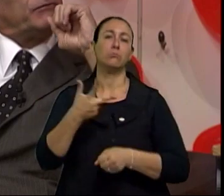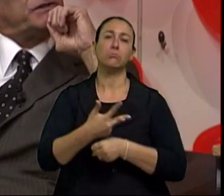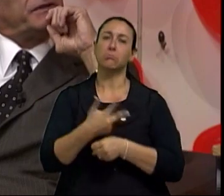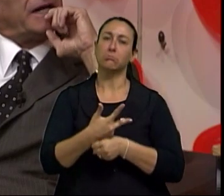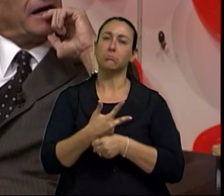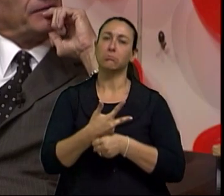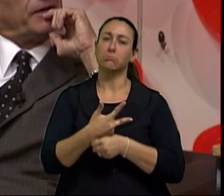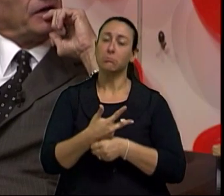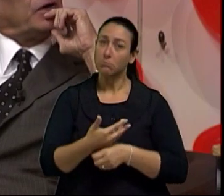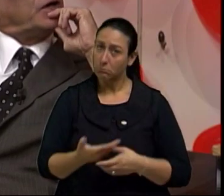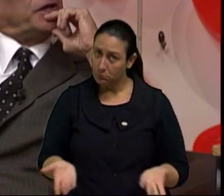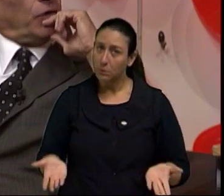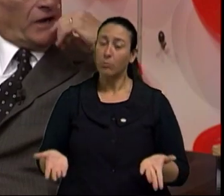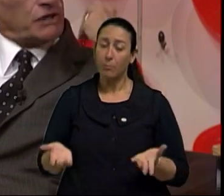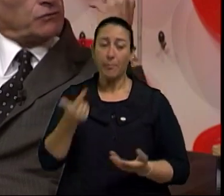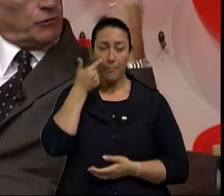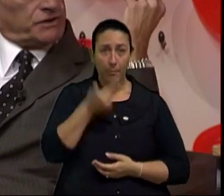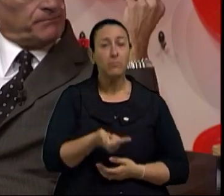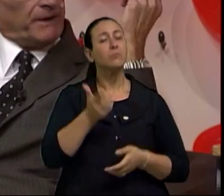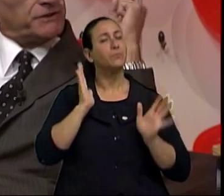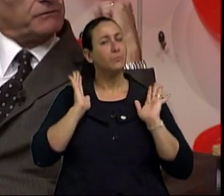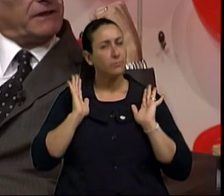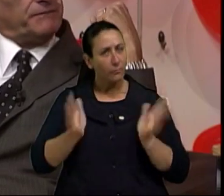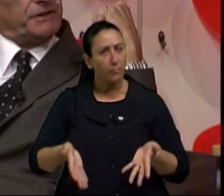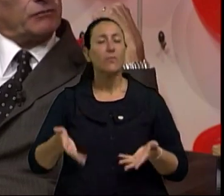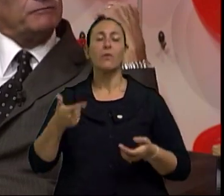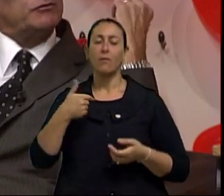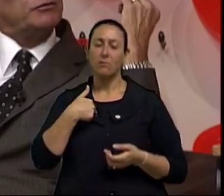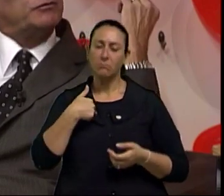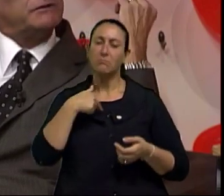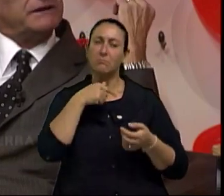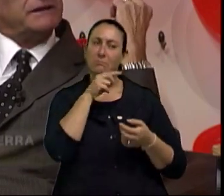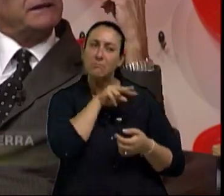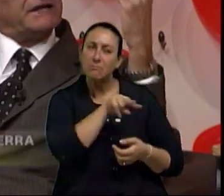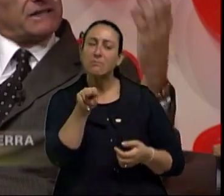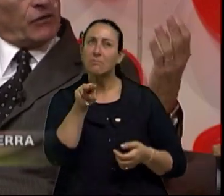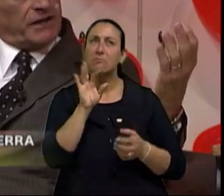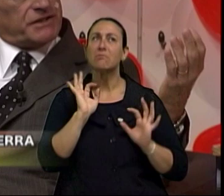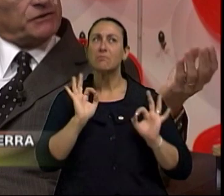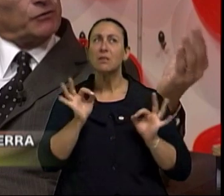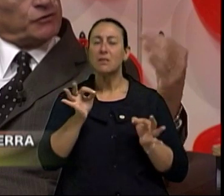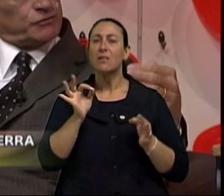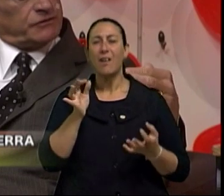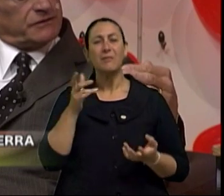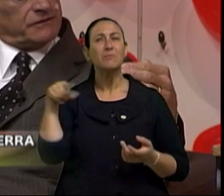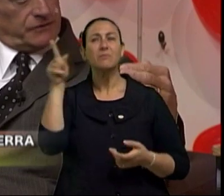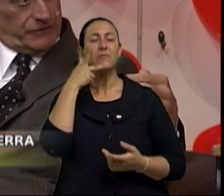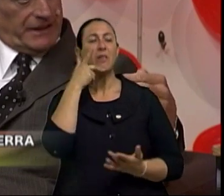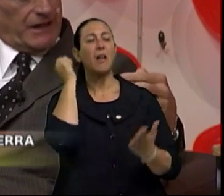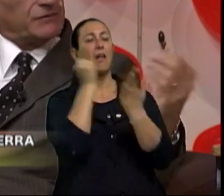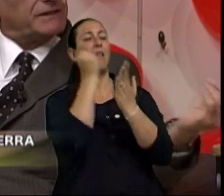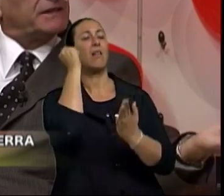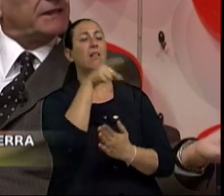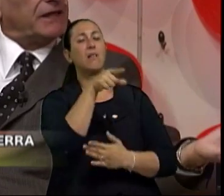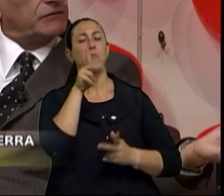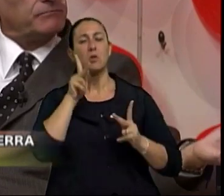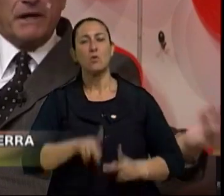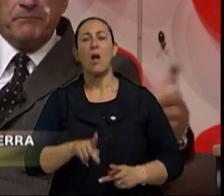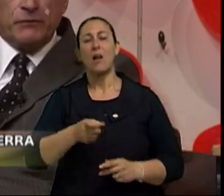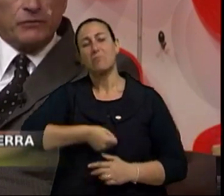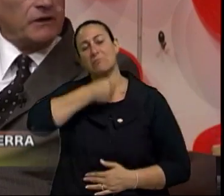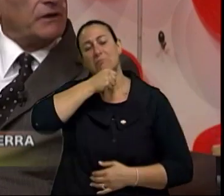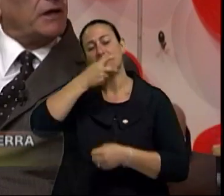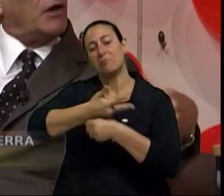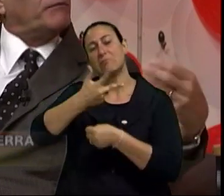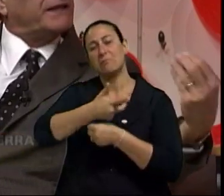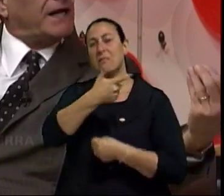essa idade vai modificar. E eu acho hoje, particularmente, um absurdo taxar alguém de idoso, não é, aos 60 anos.